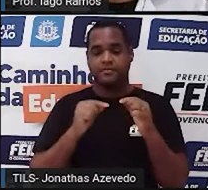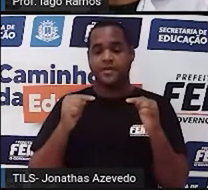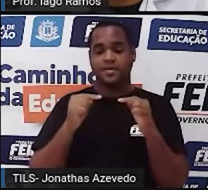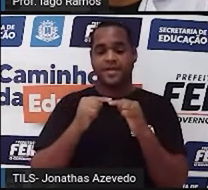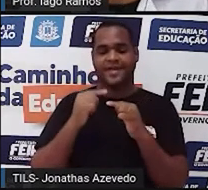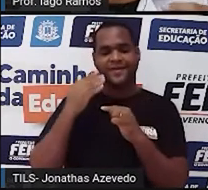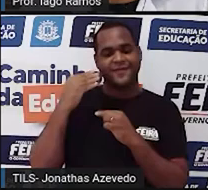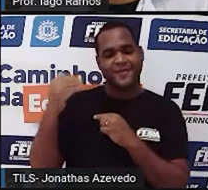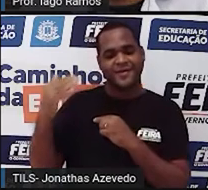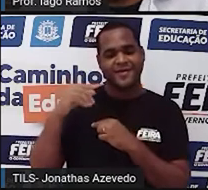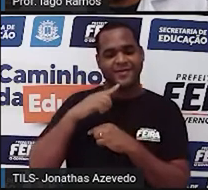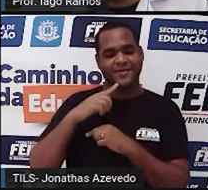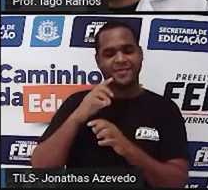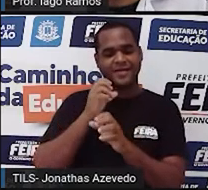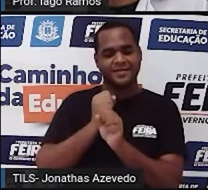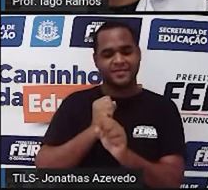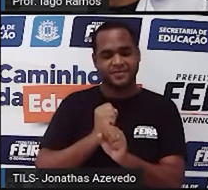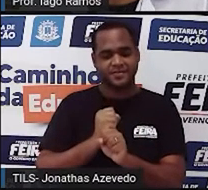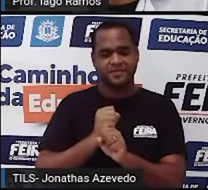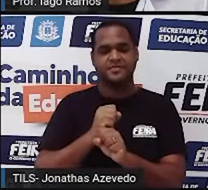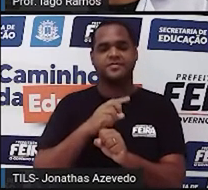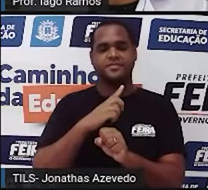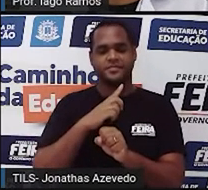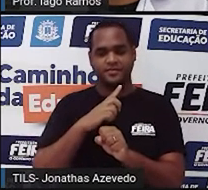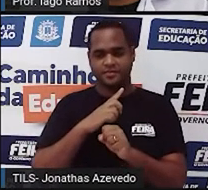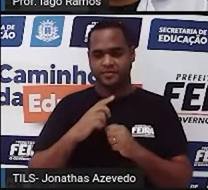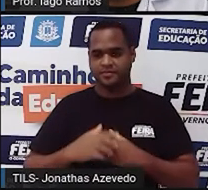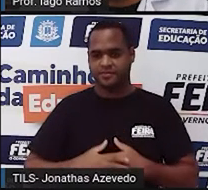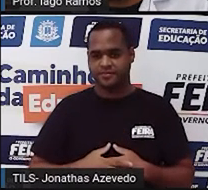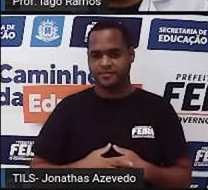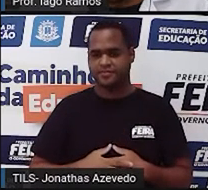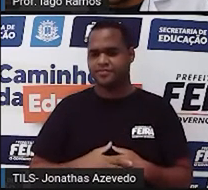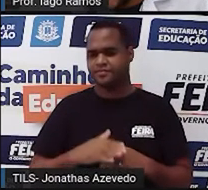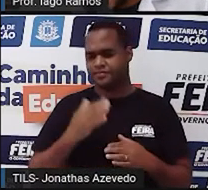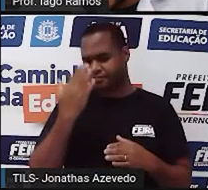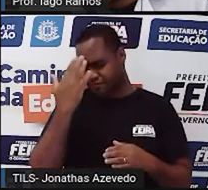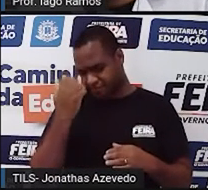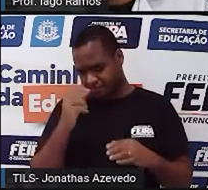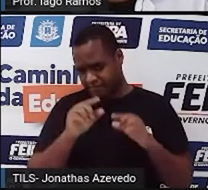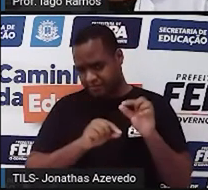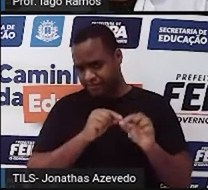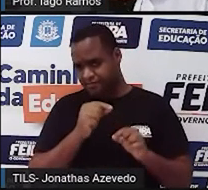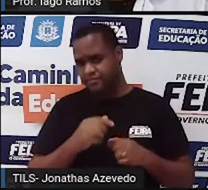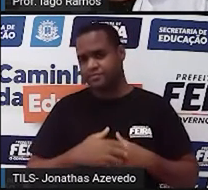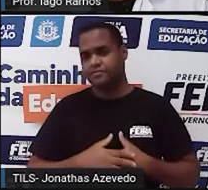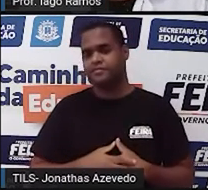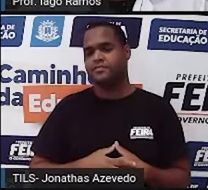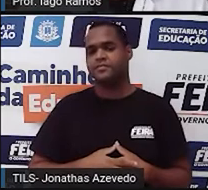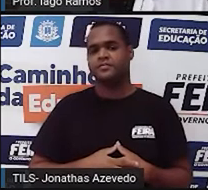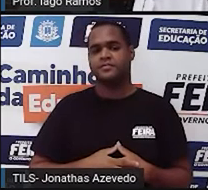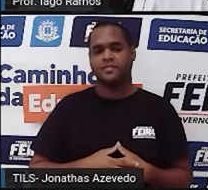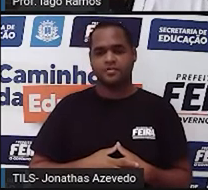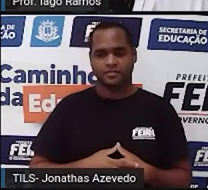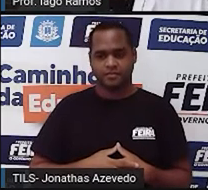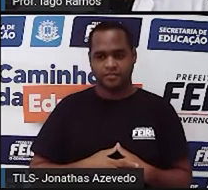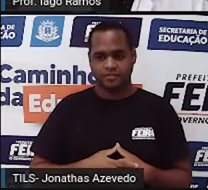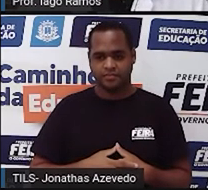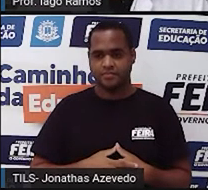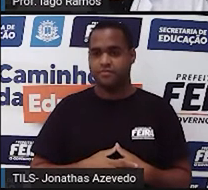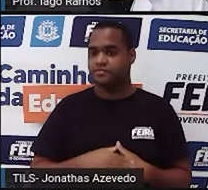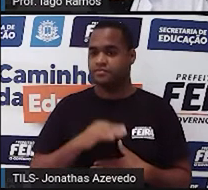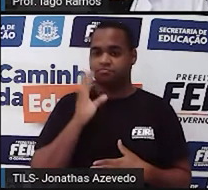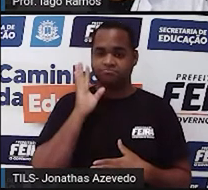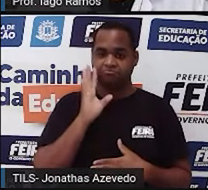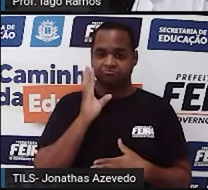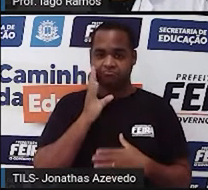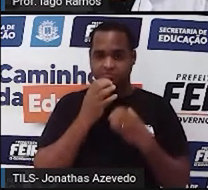conta demais, né? Então, o que é que a gente sabe sobre ela? Bom, o legal